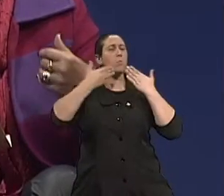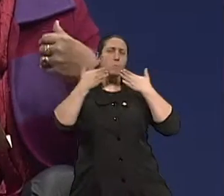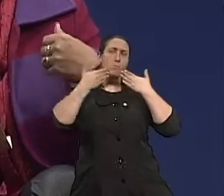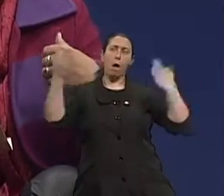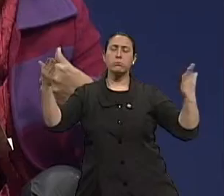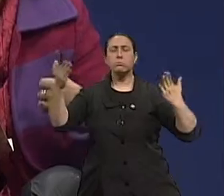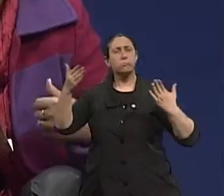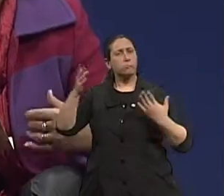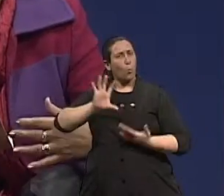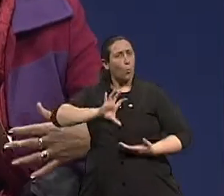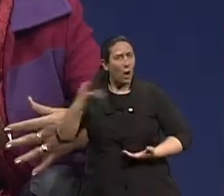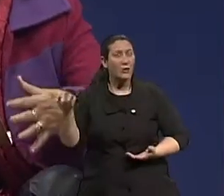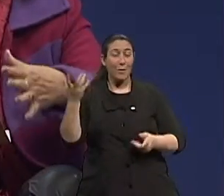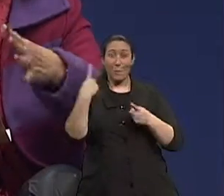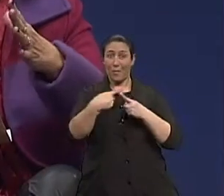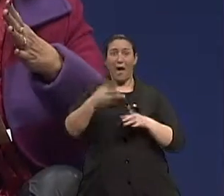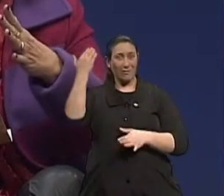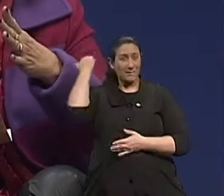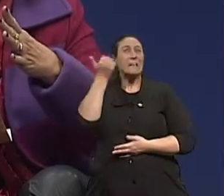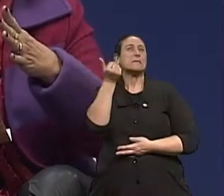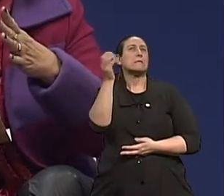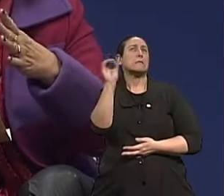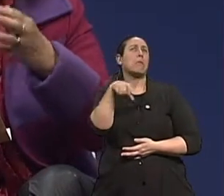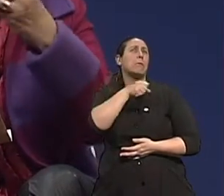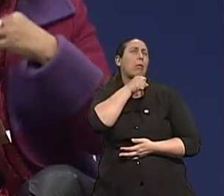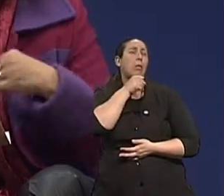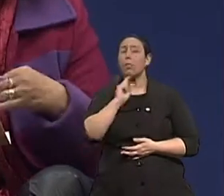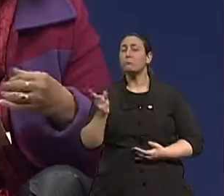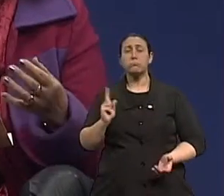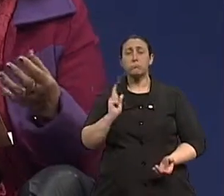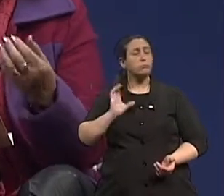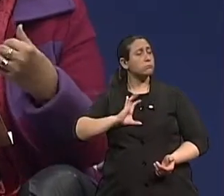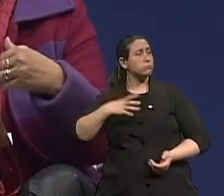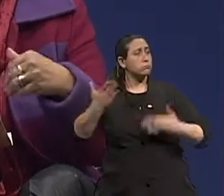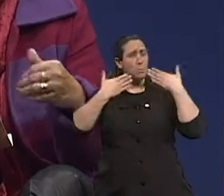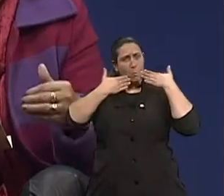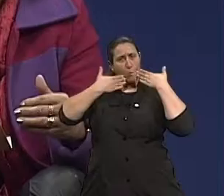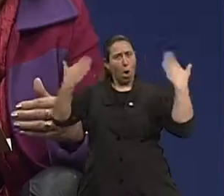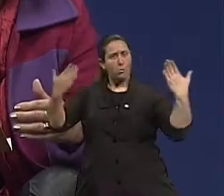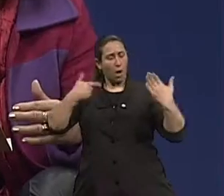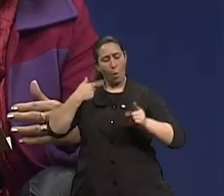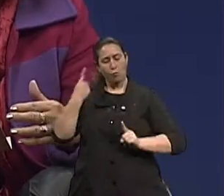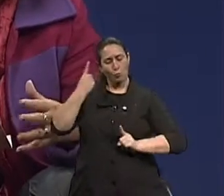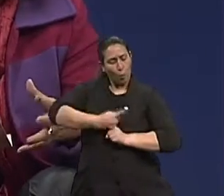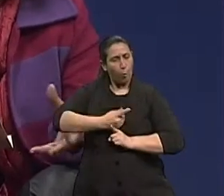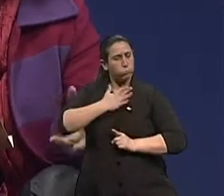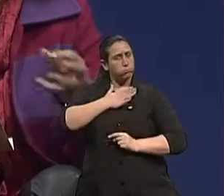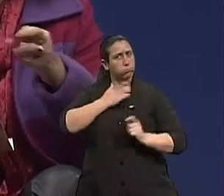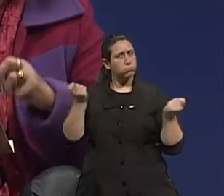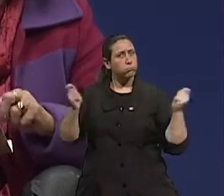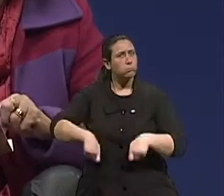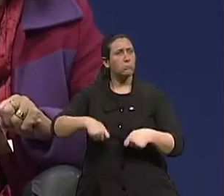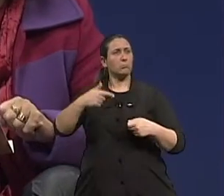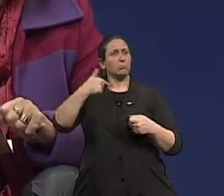de que com 60 já era velho. E eles estão se redescobrindo, eles estão